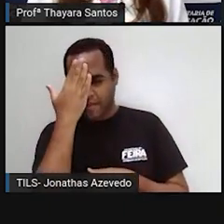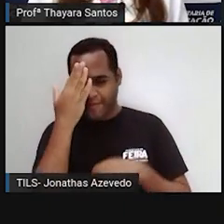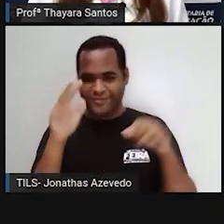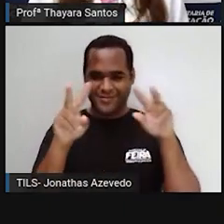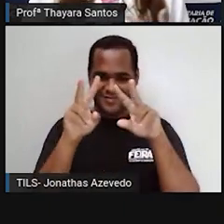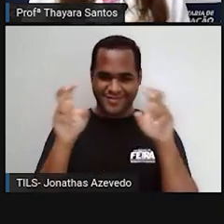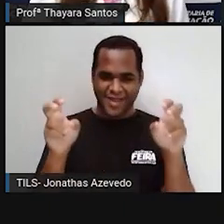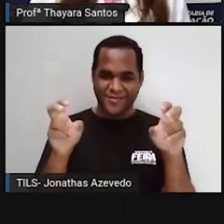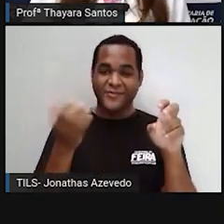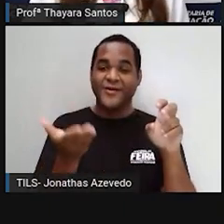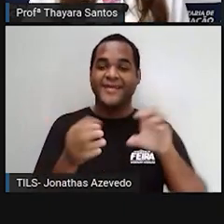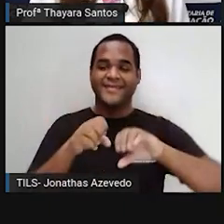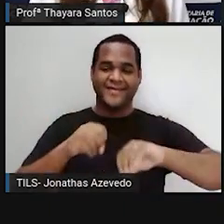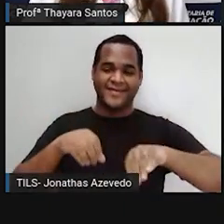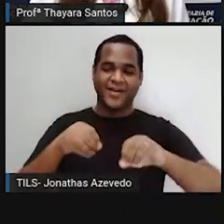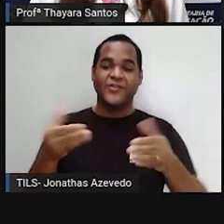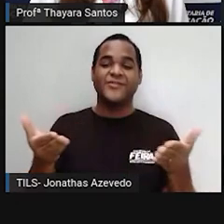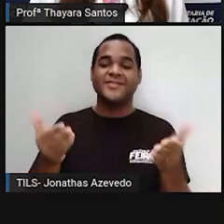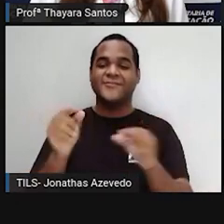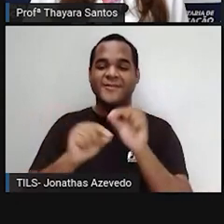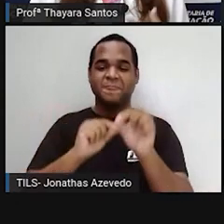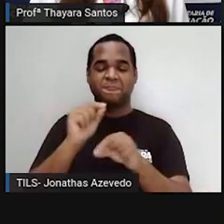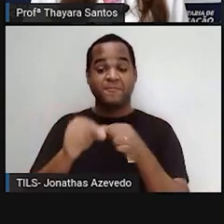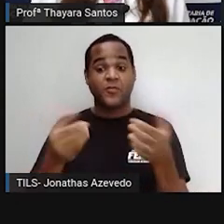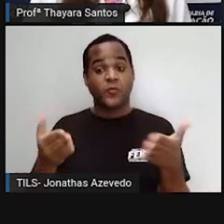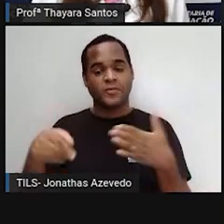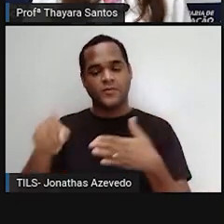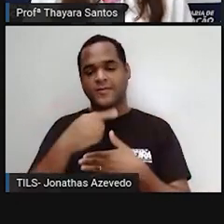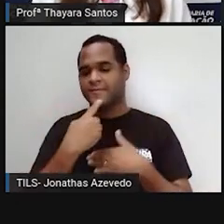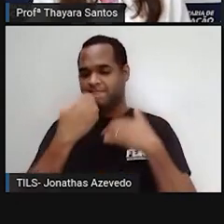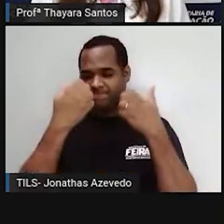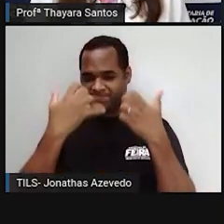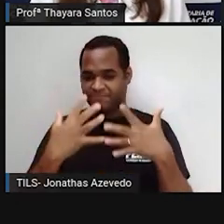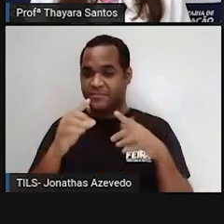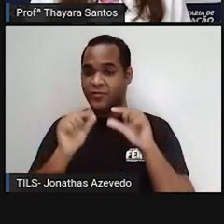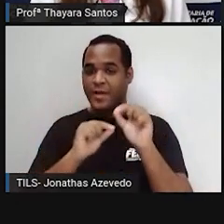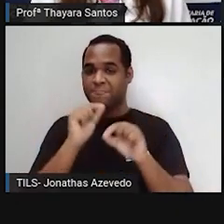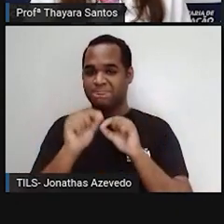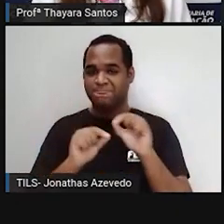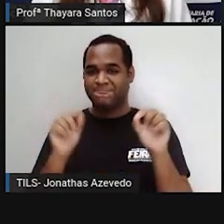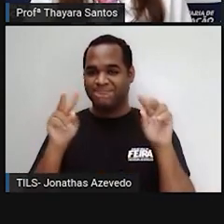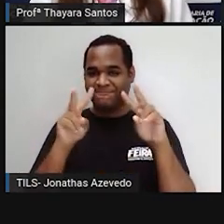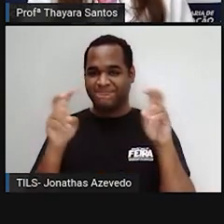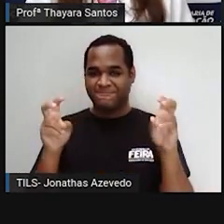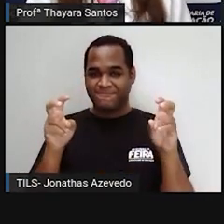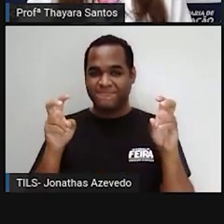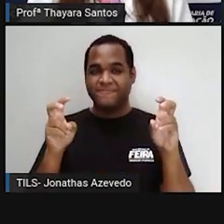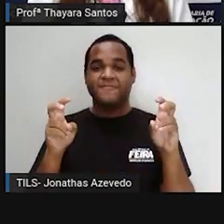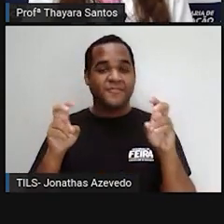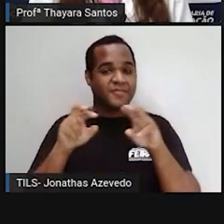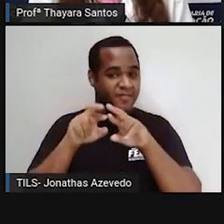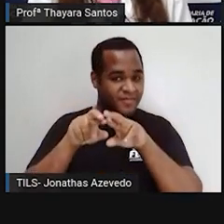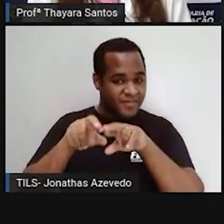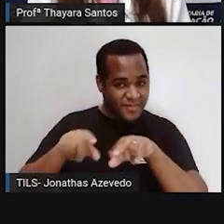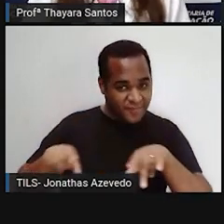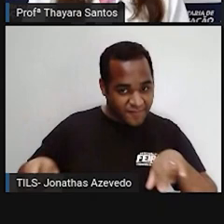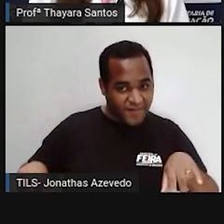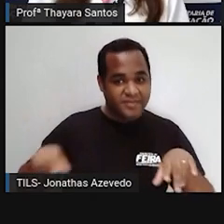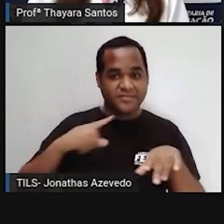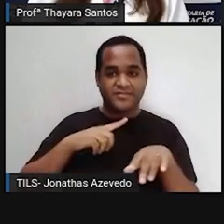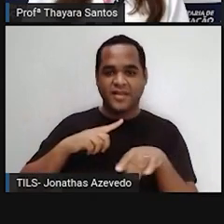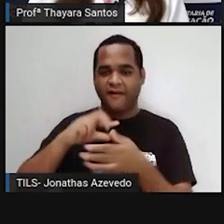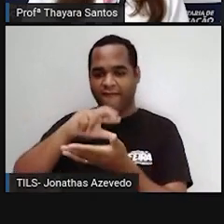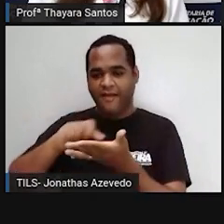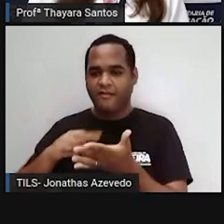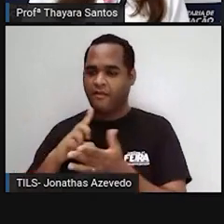primeiro slide qual é o tema da nossa aula. E hoje nós vamos falar sobre a diversidade de ecossistemas